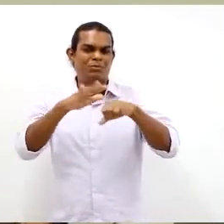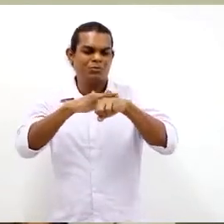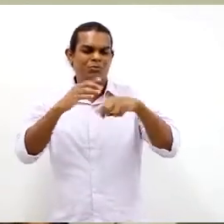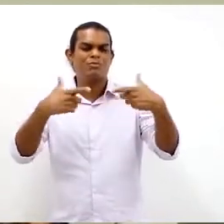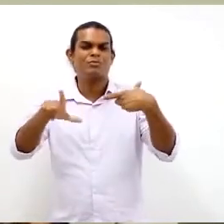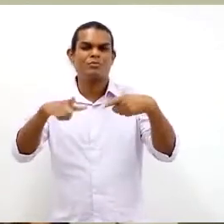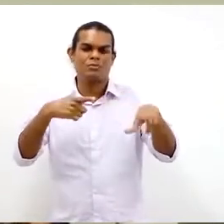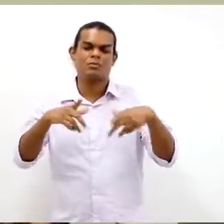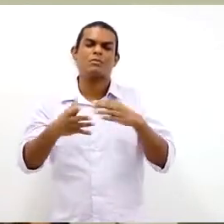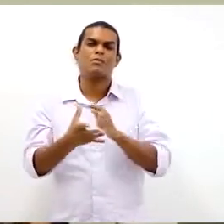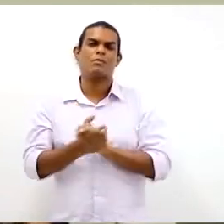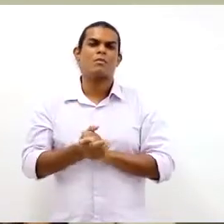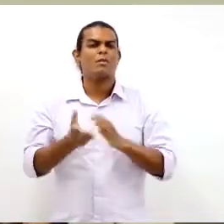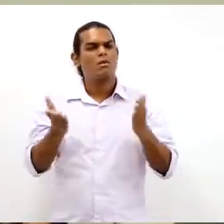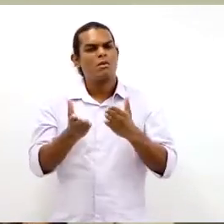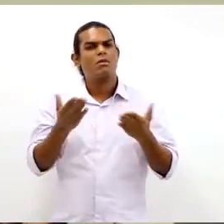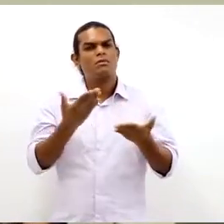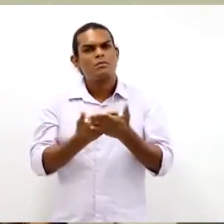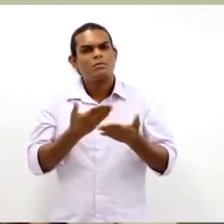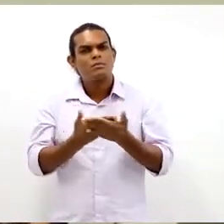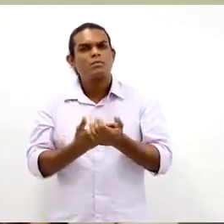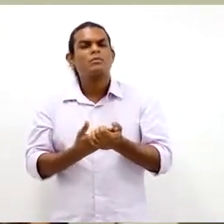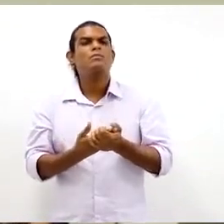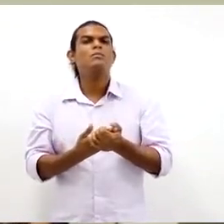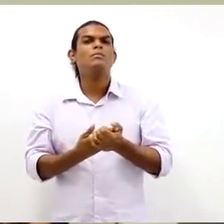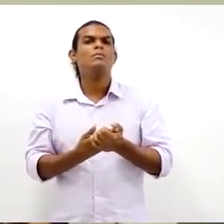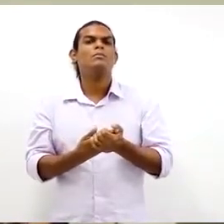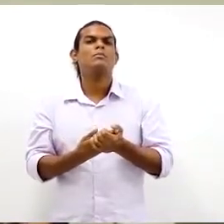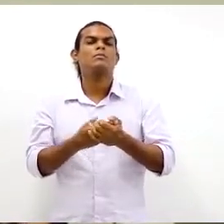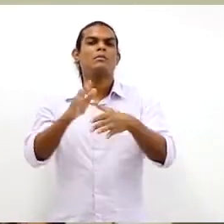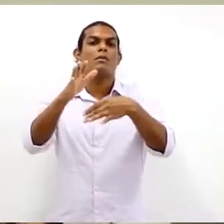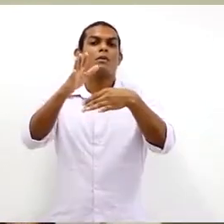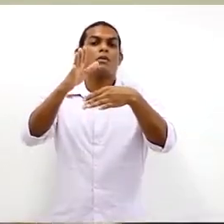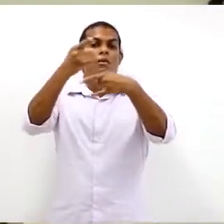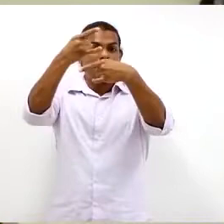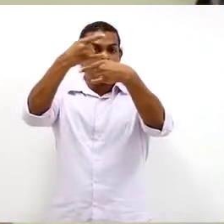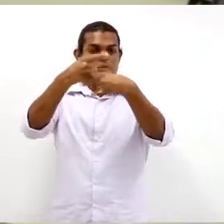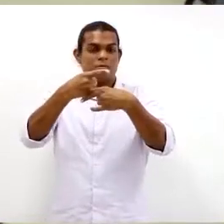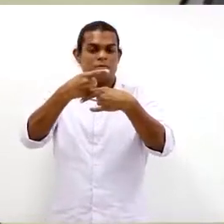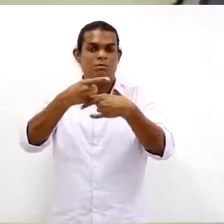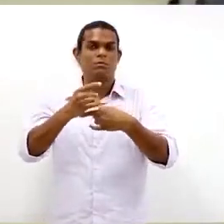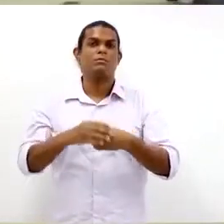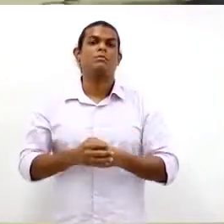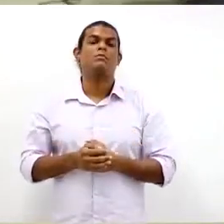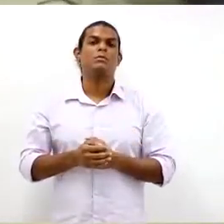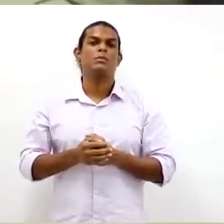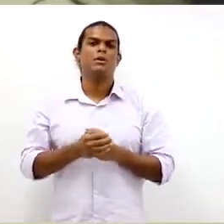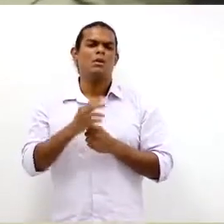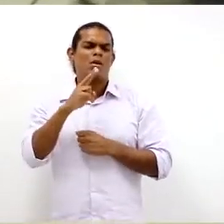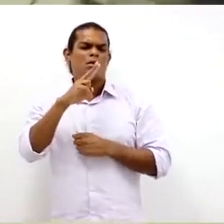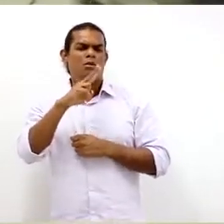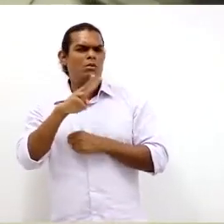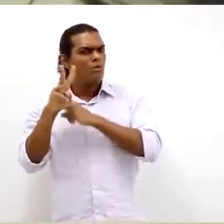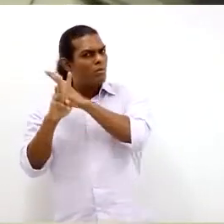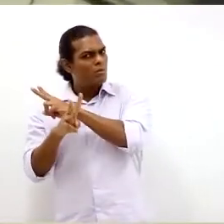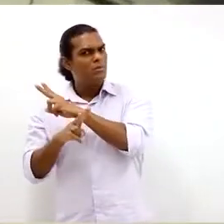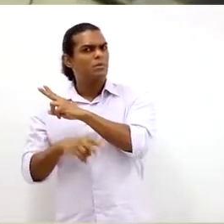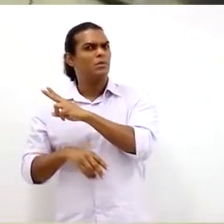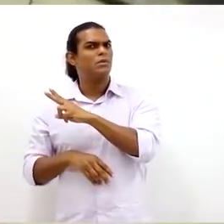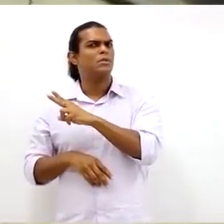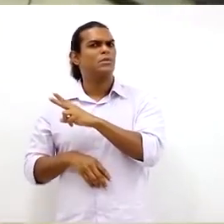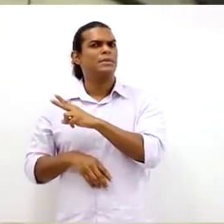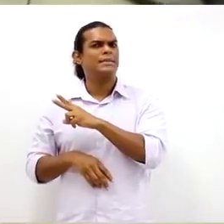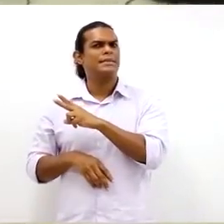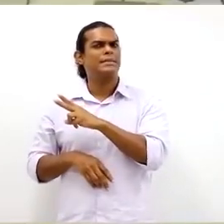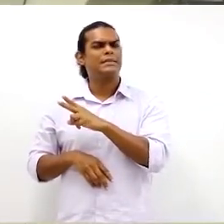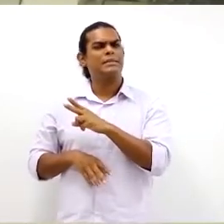agora falar, saindo do ruído, falar das questões da costura. Note que o nosso amigo William, do jeito que está aqui, ele está com um